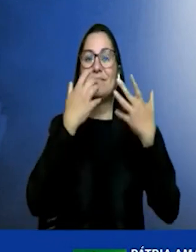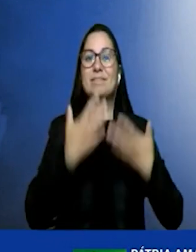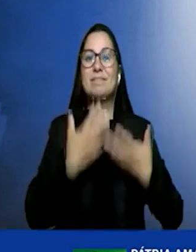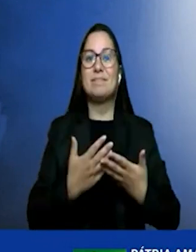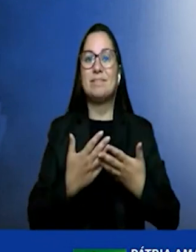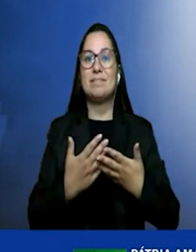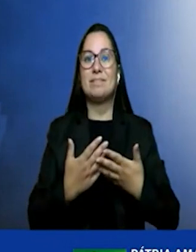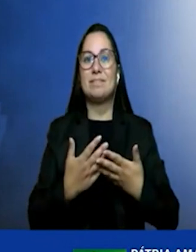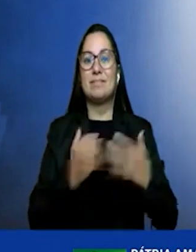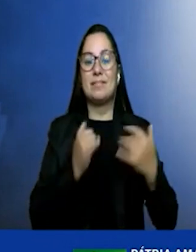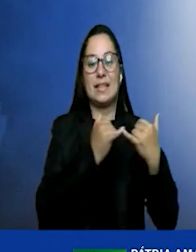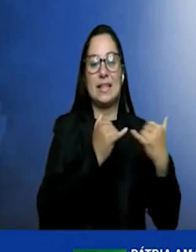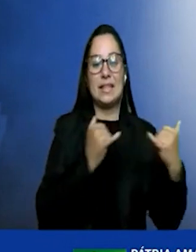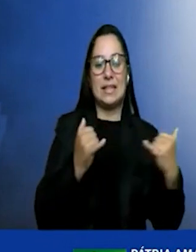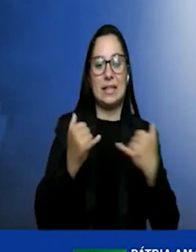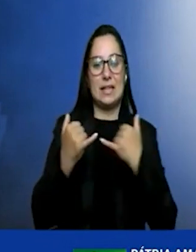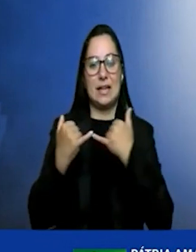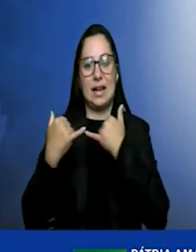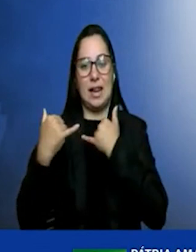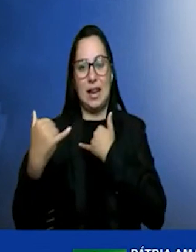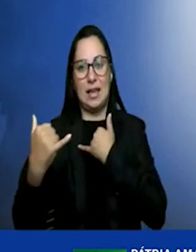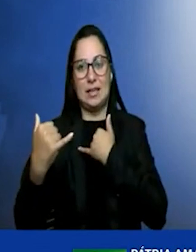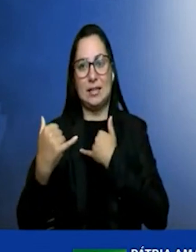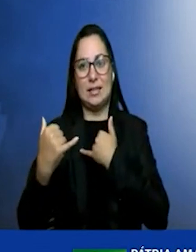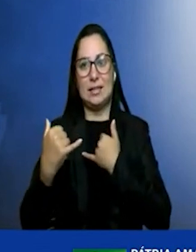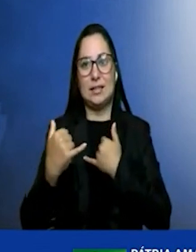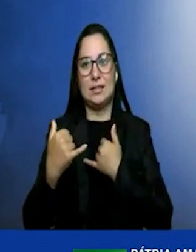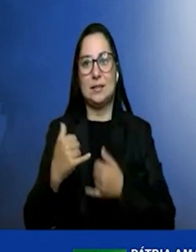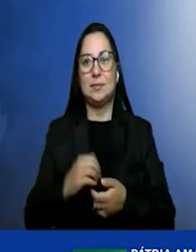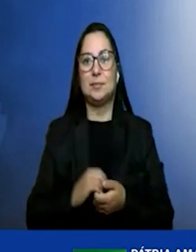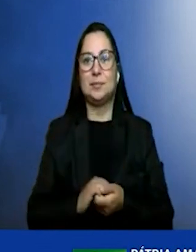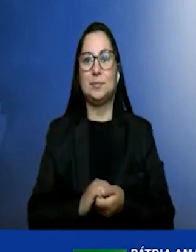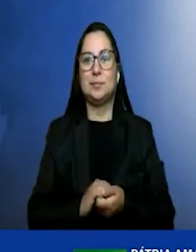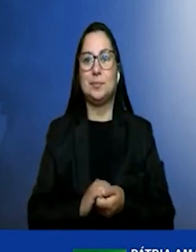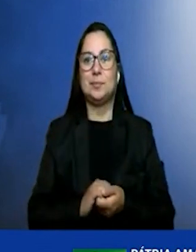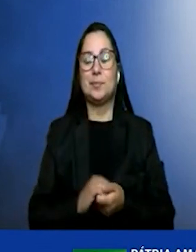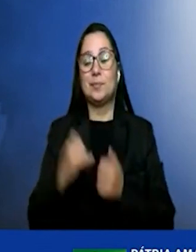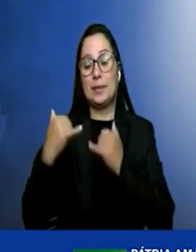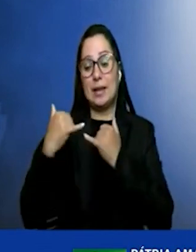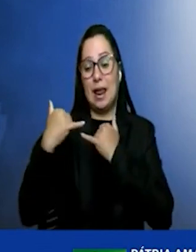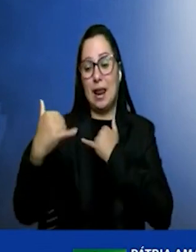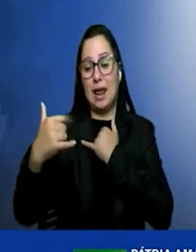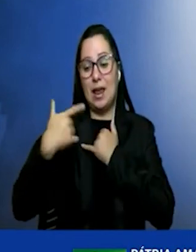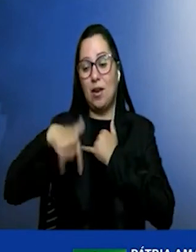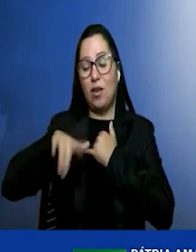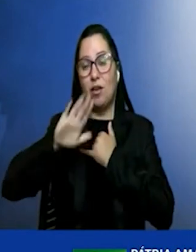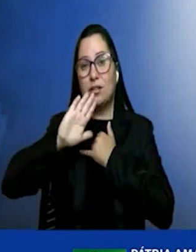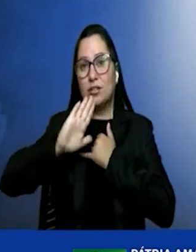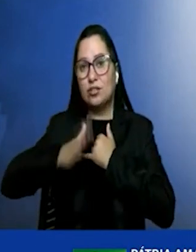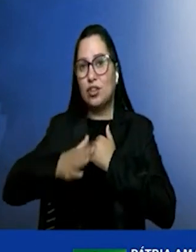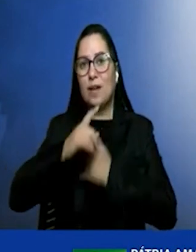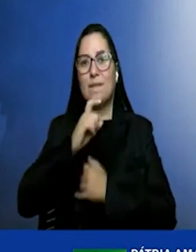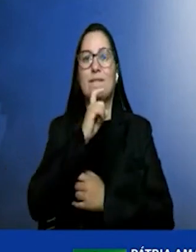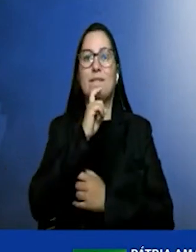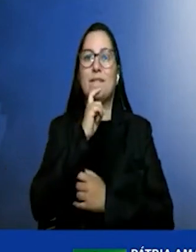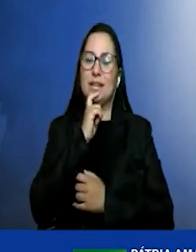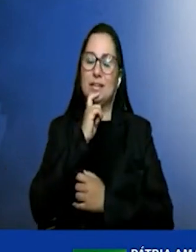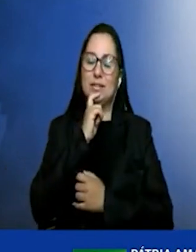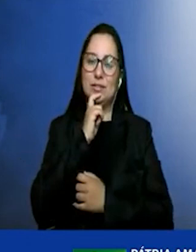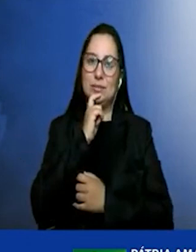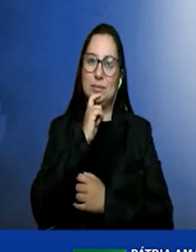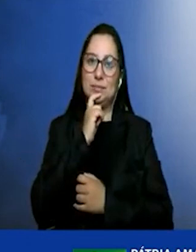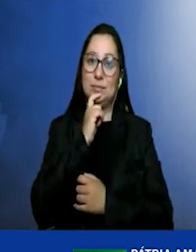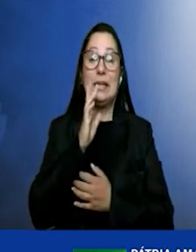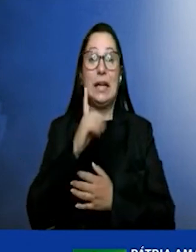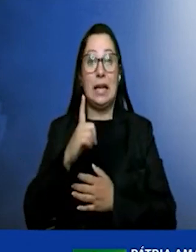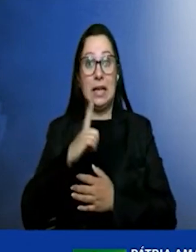energética e elétrica então na matriz elétrica nós já somos muito verdes e aí já que a gente tem energia